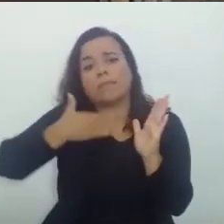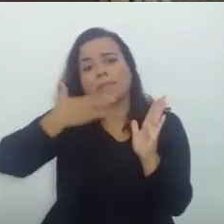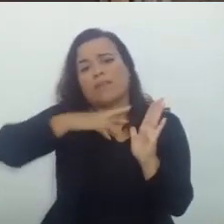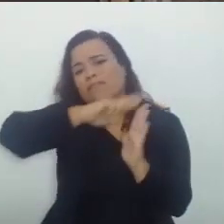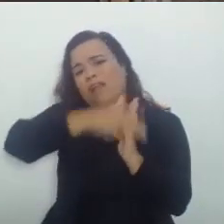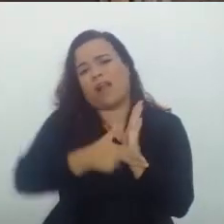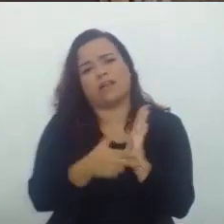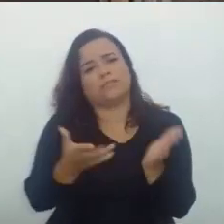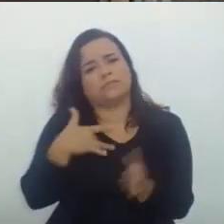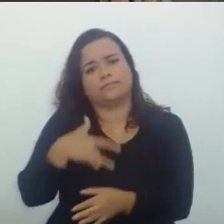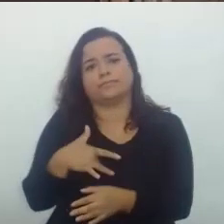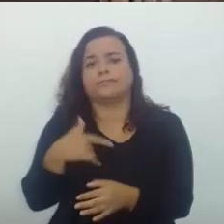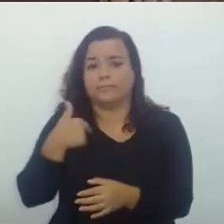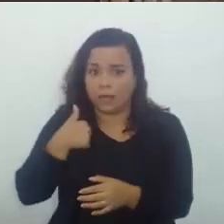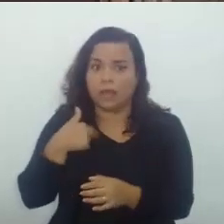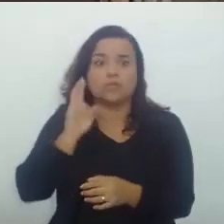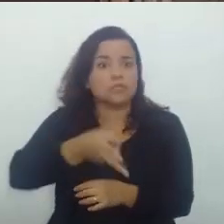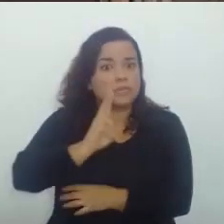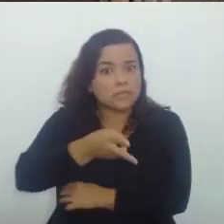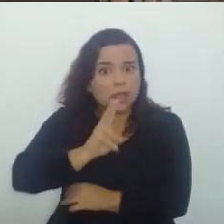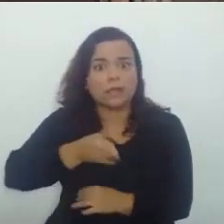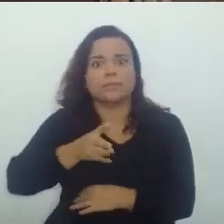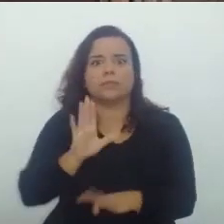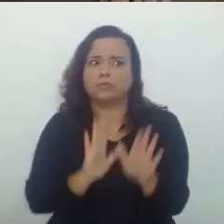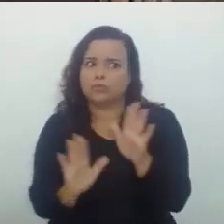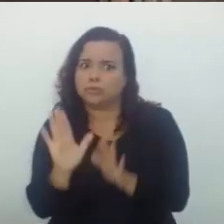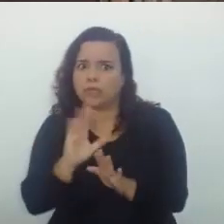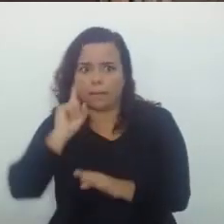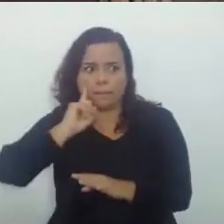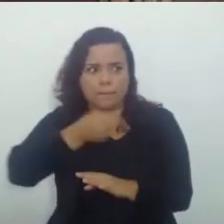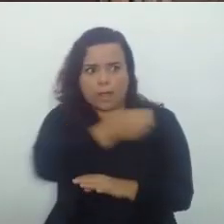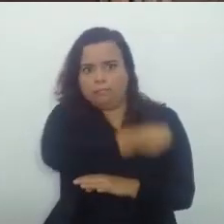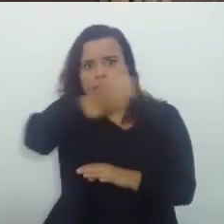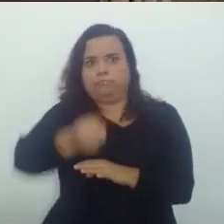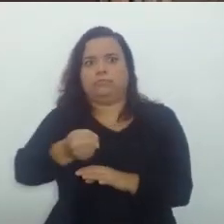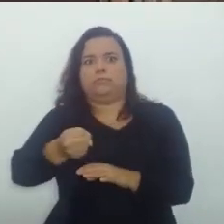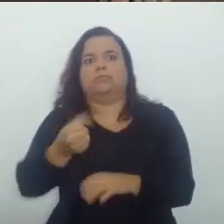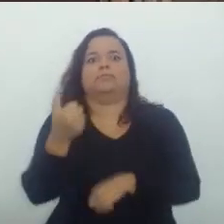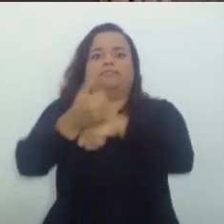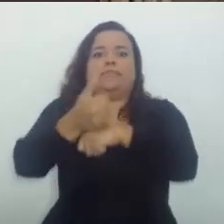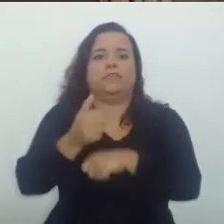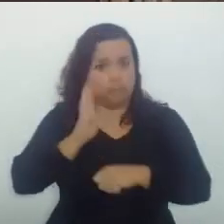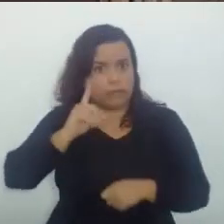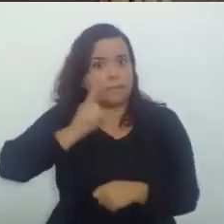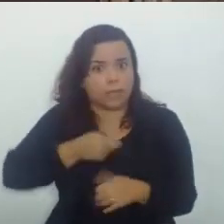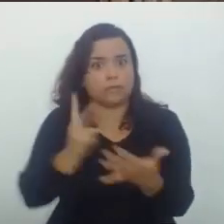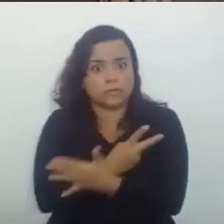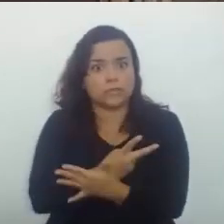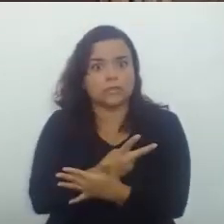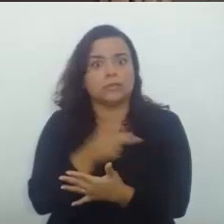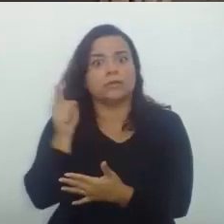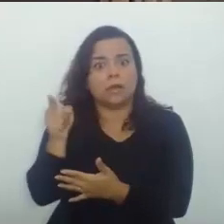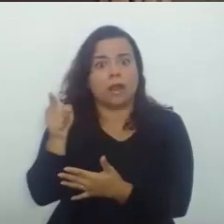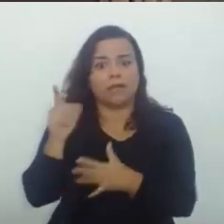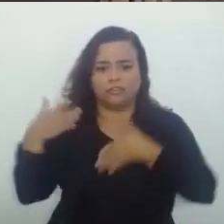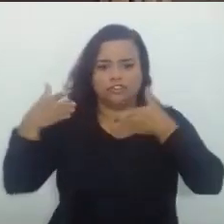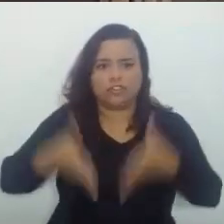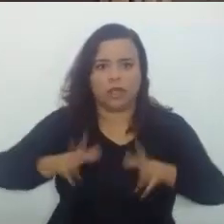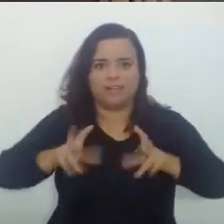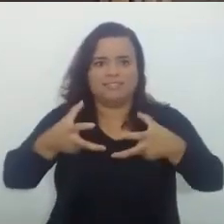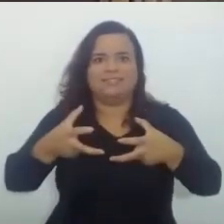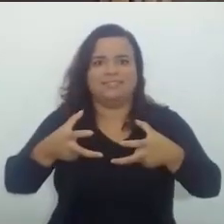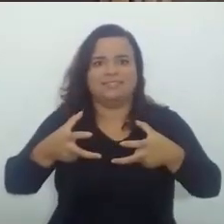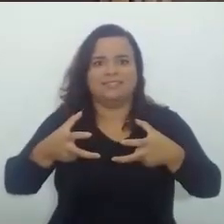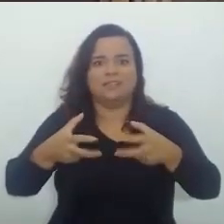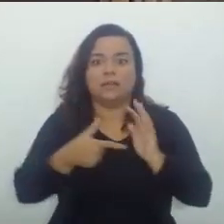tenho muito cuidado De mandar nomear Porque mandei já nomear Chega na câmara Ou aqui Aí